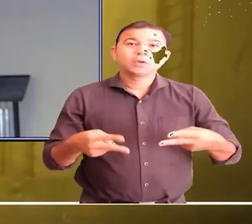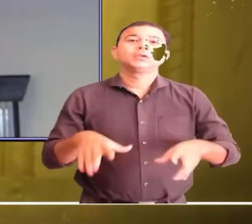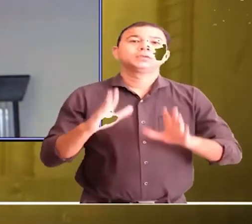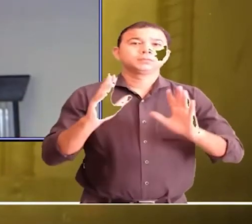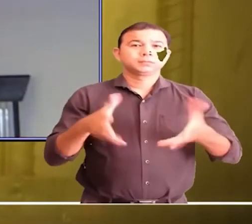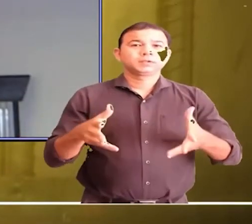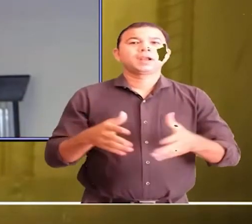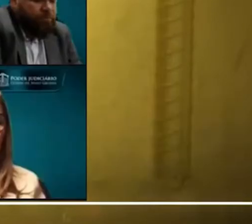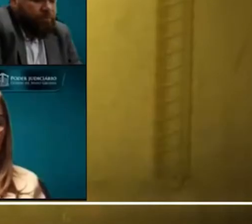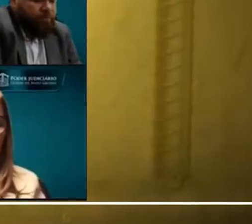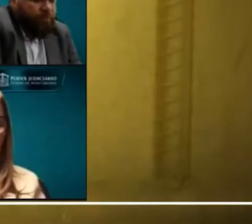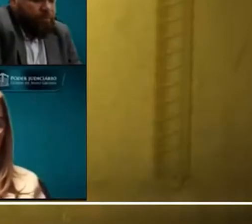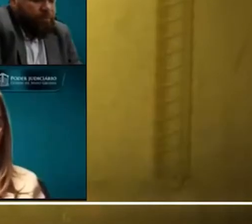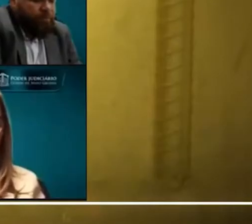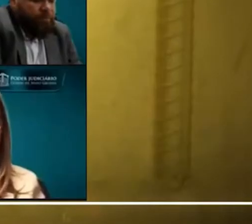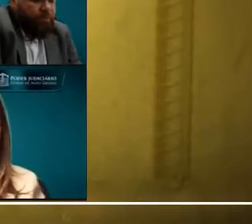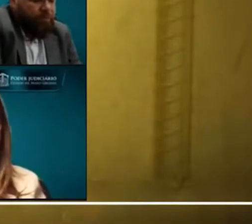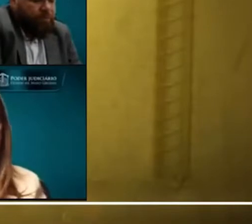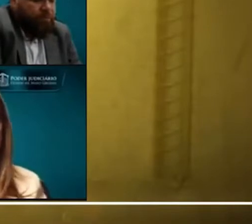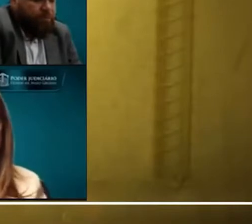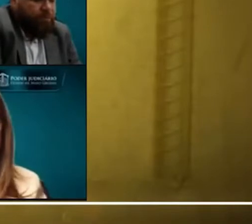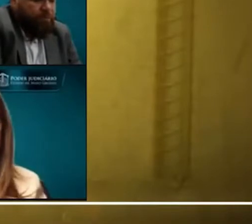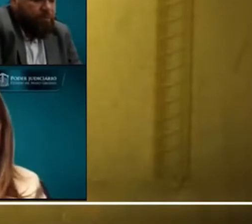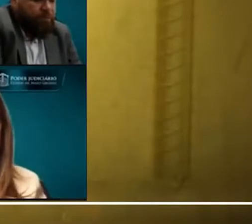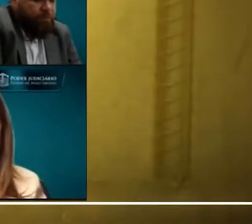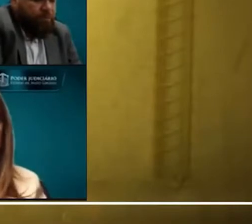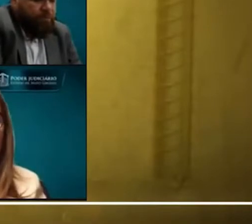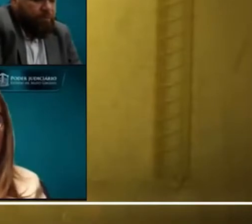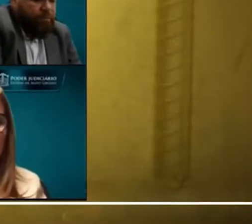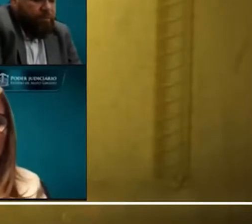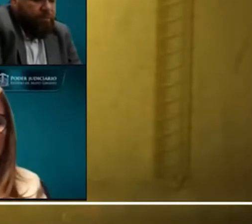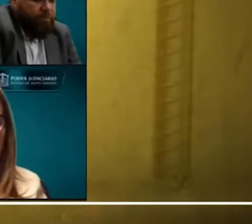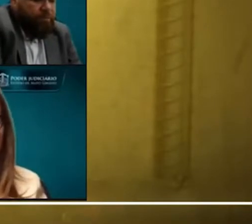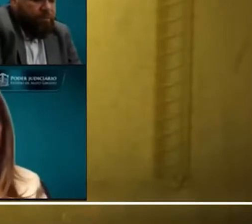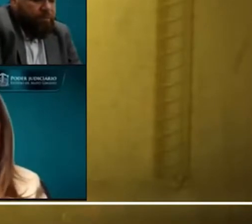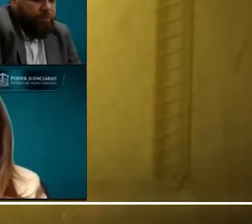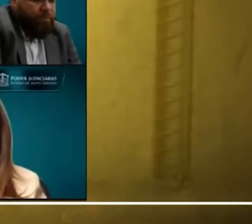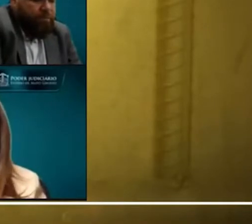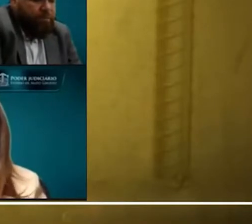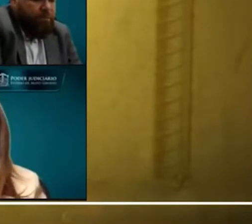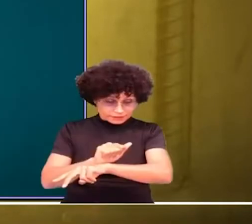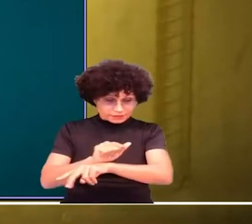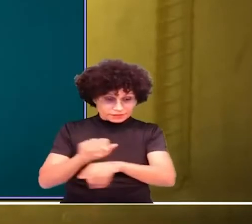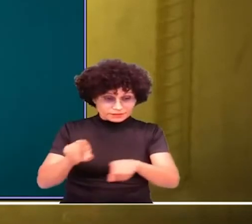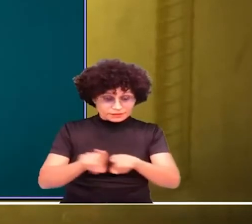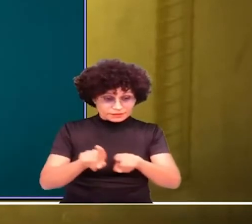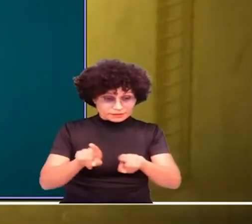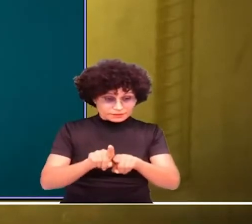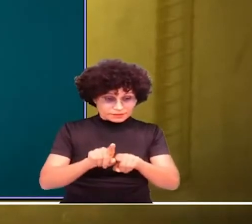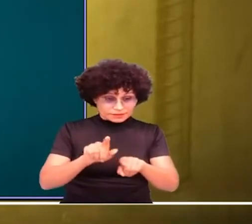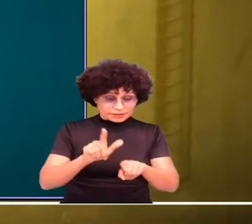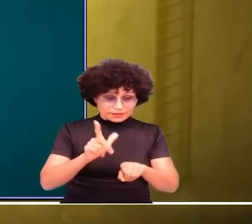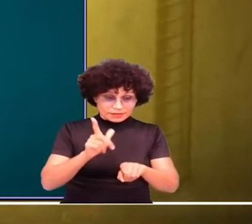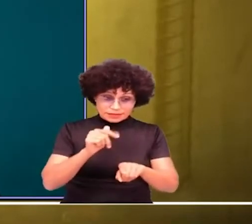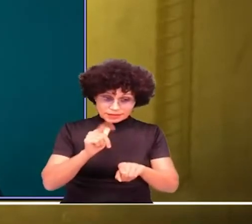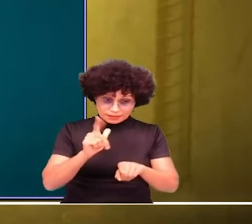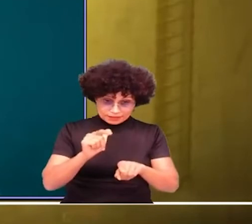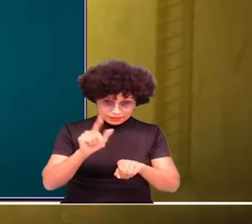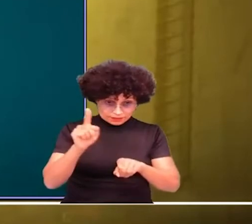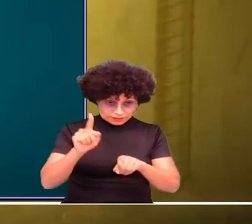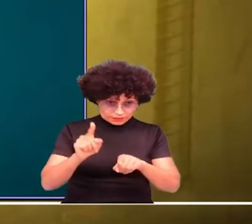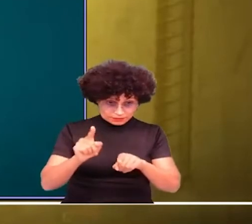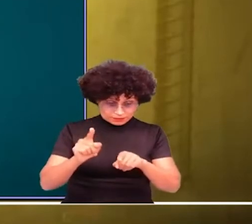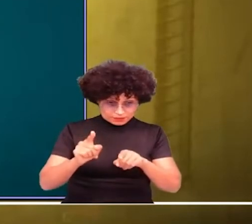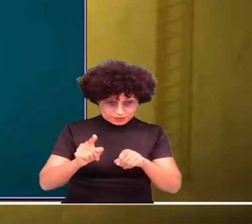cortes na matéria. Ao final da audiência pública, uma carta de propostas foi apresentada pelo Corregedor Geral da